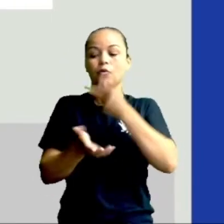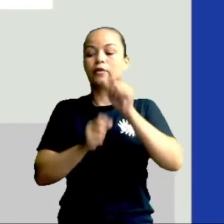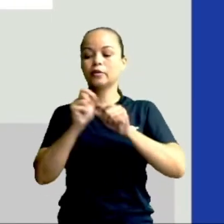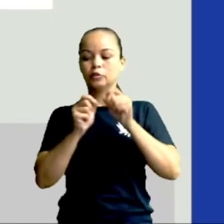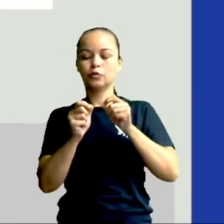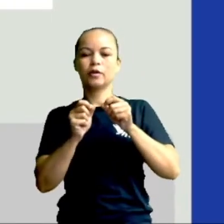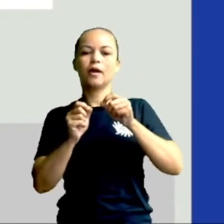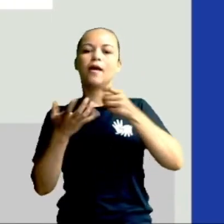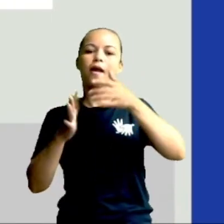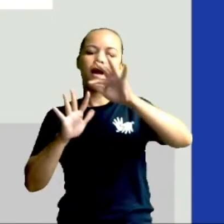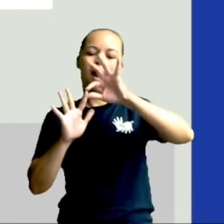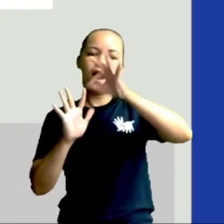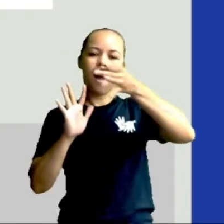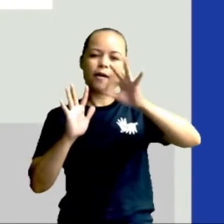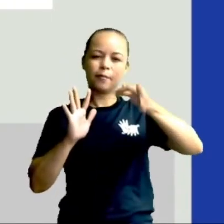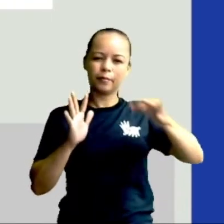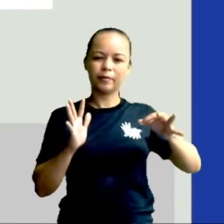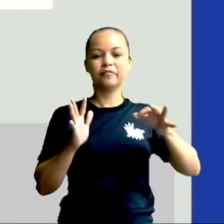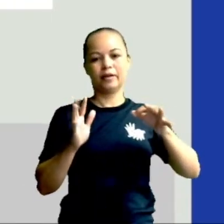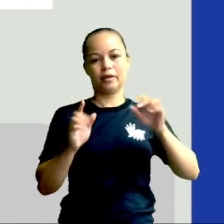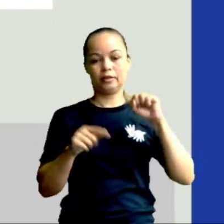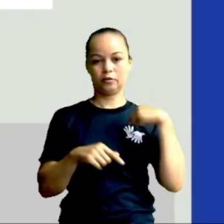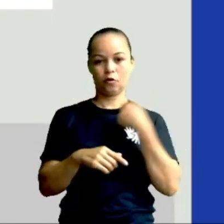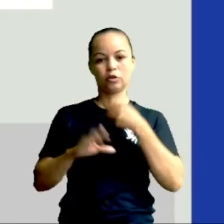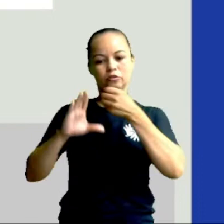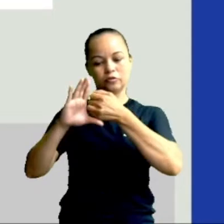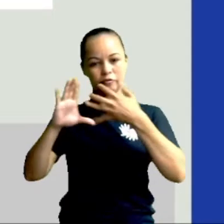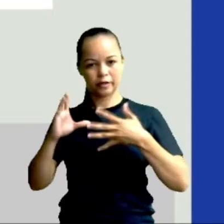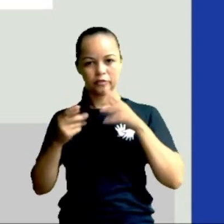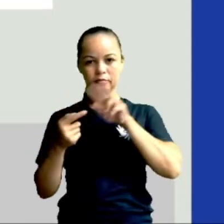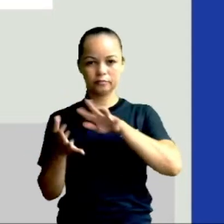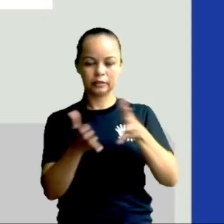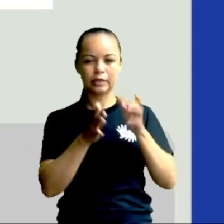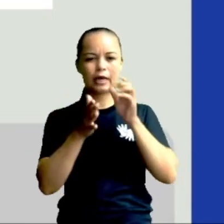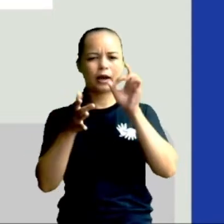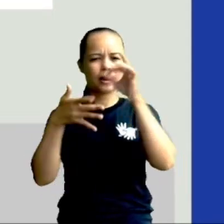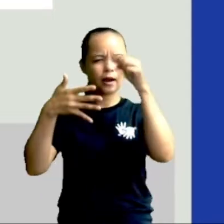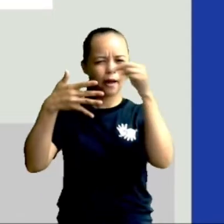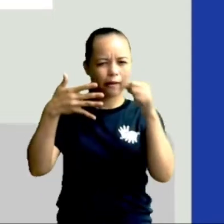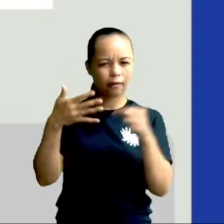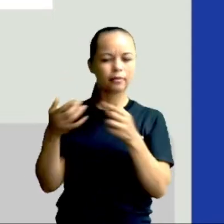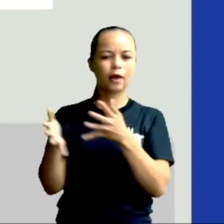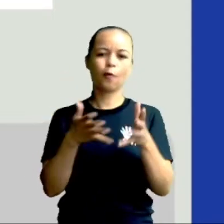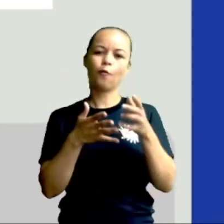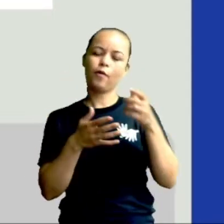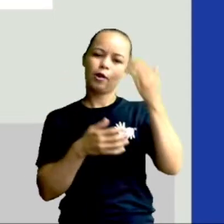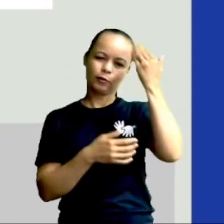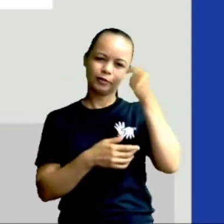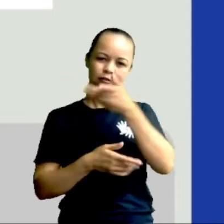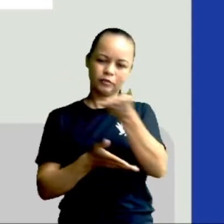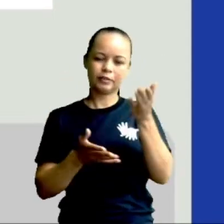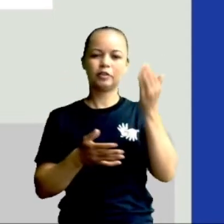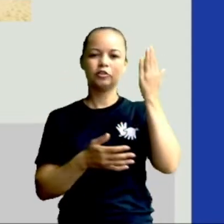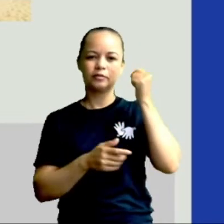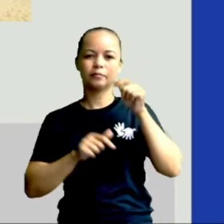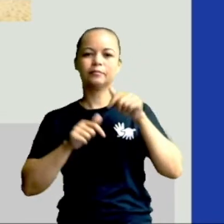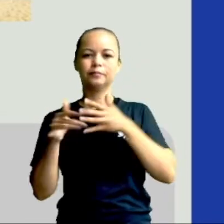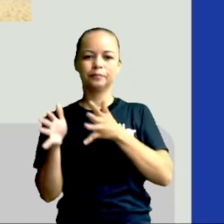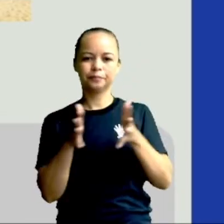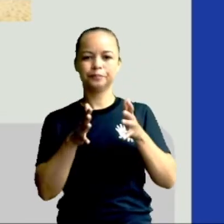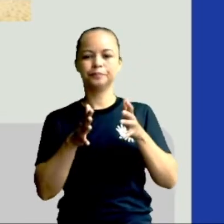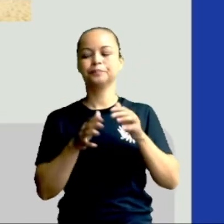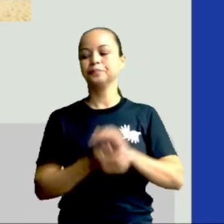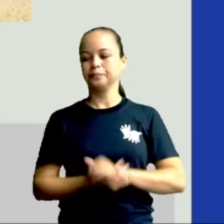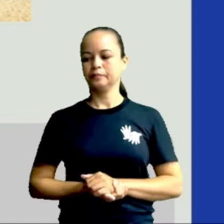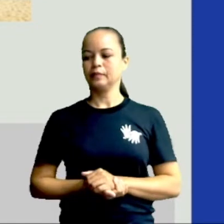primavera, né? Que é aquela, a gente vai ver agora as características de cada estação. Eu tenho certeza que vocês já devem saber, mas a gente vai trabalhar um pouquinho